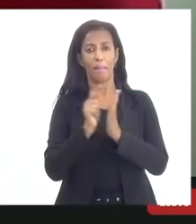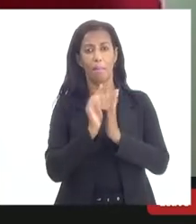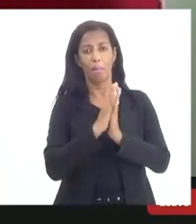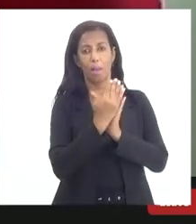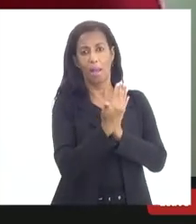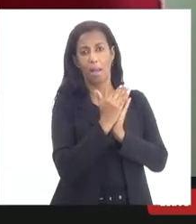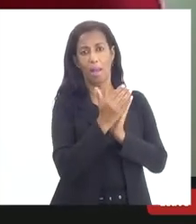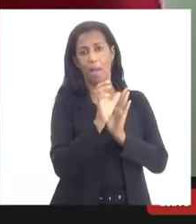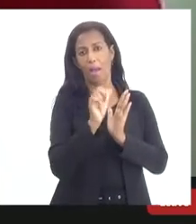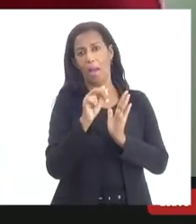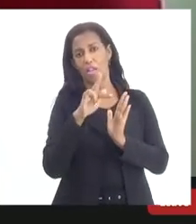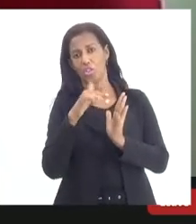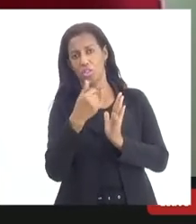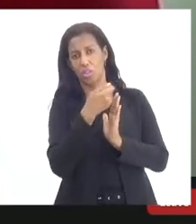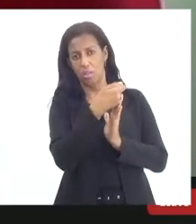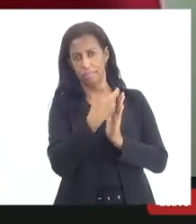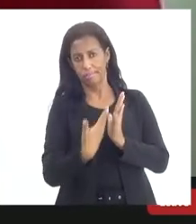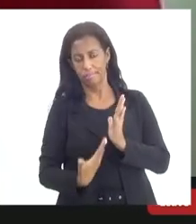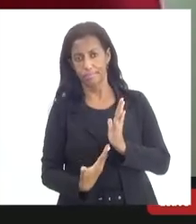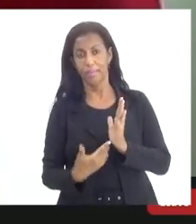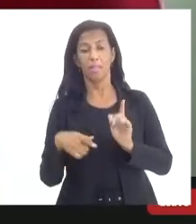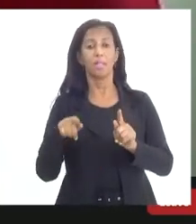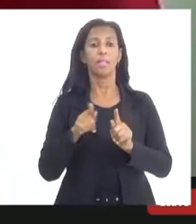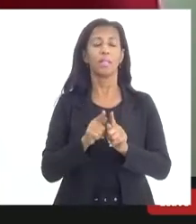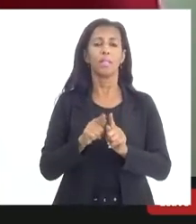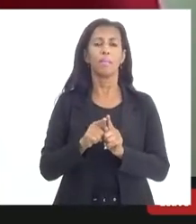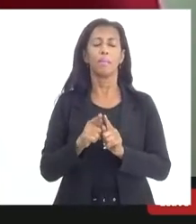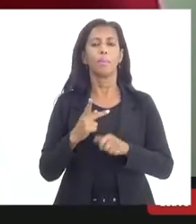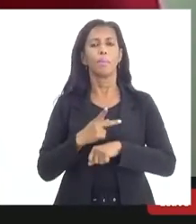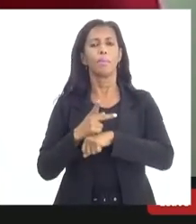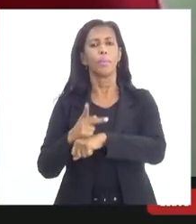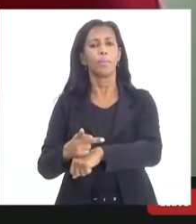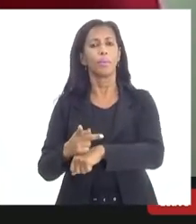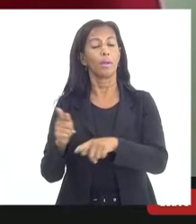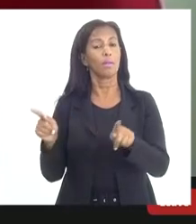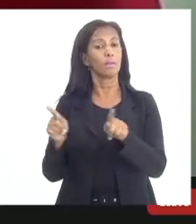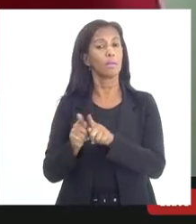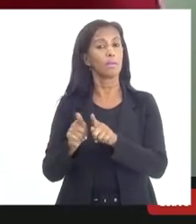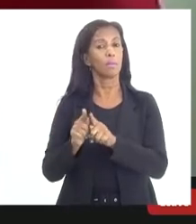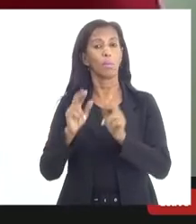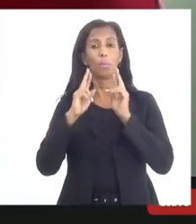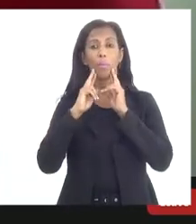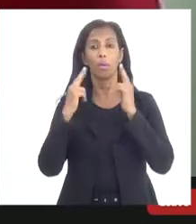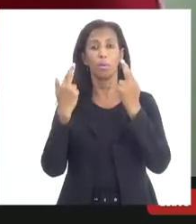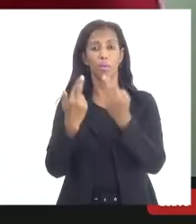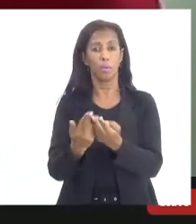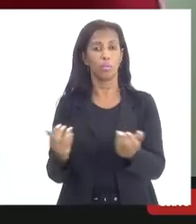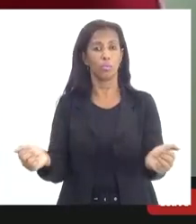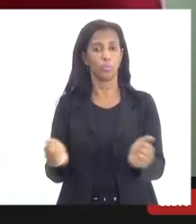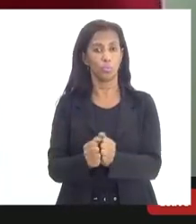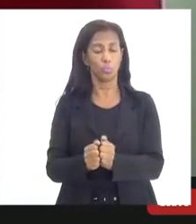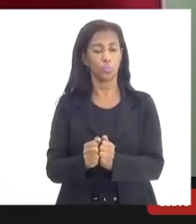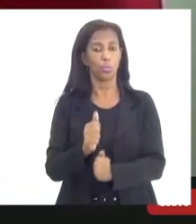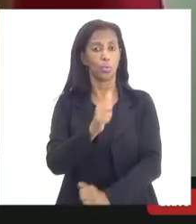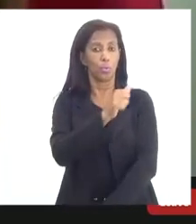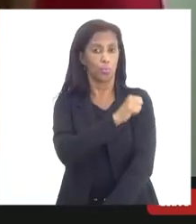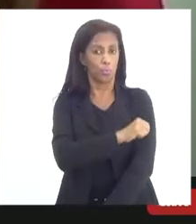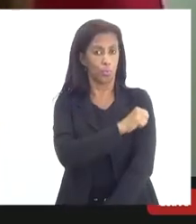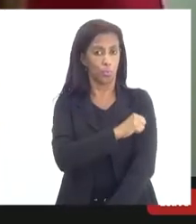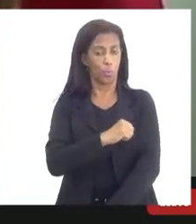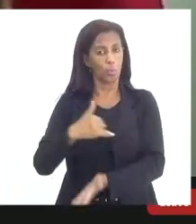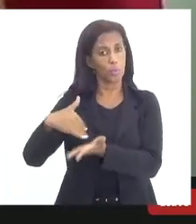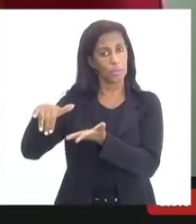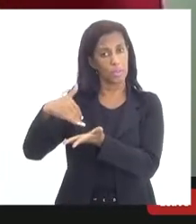e também é buscar aí imediatamente uma reunião deputada enfermeira Rejane com o